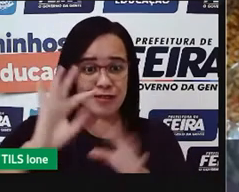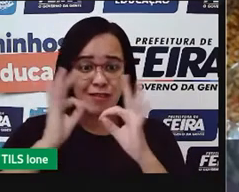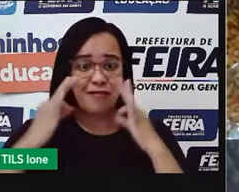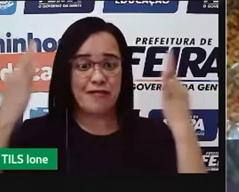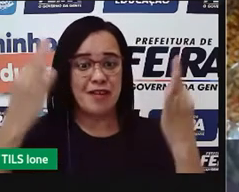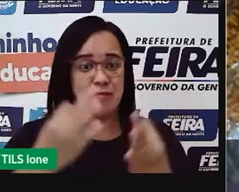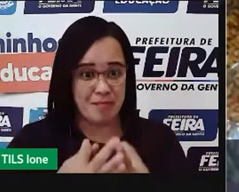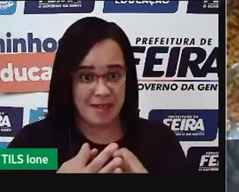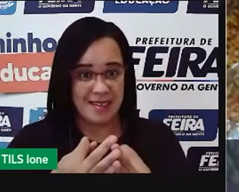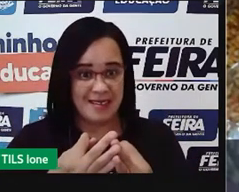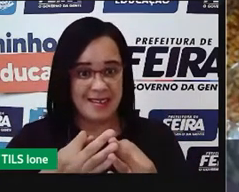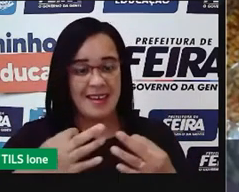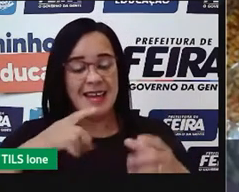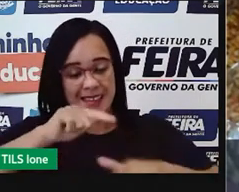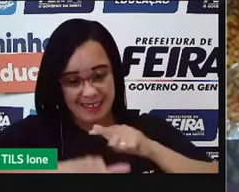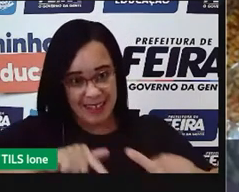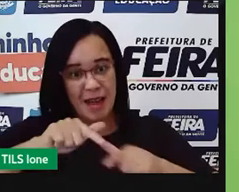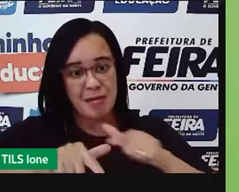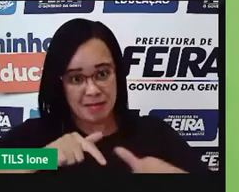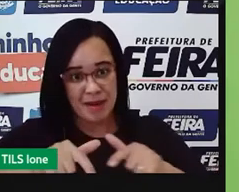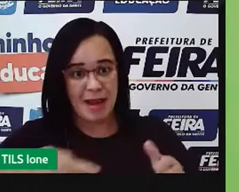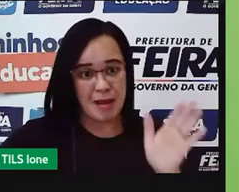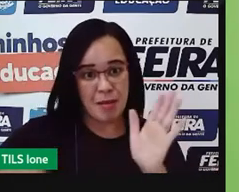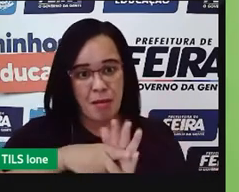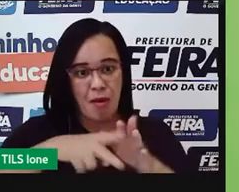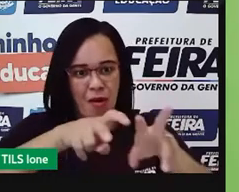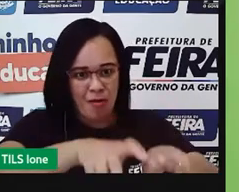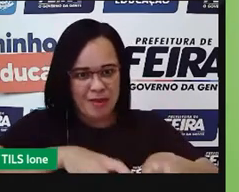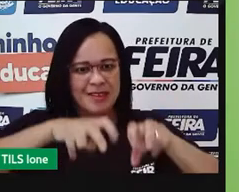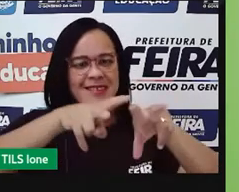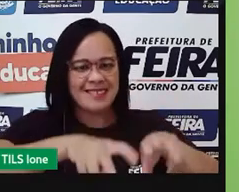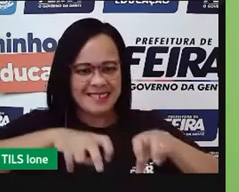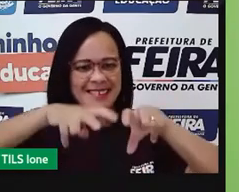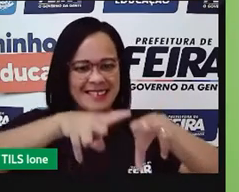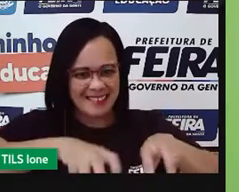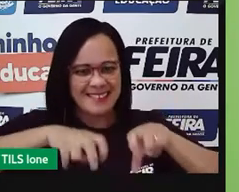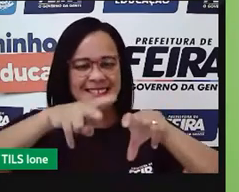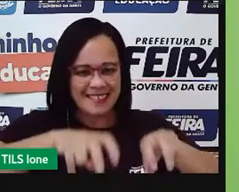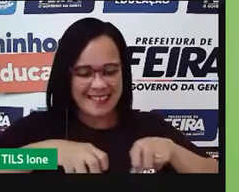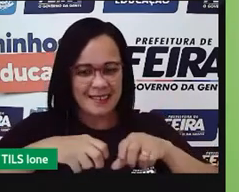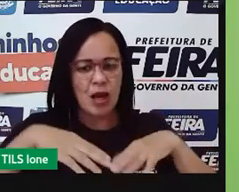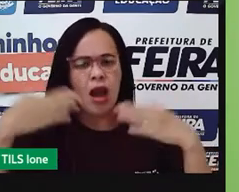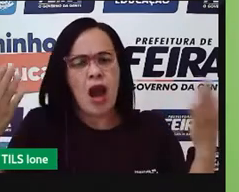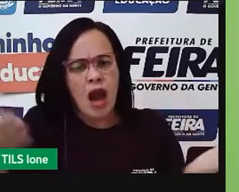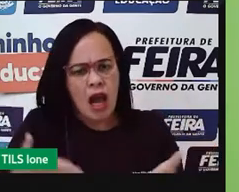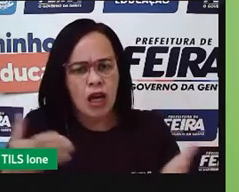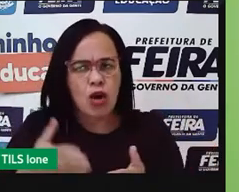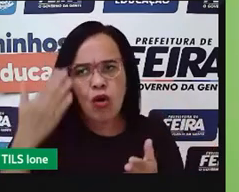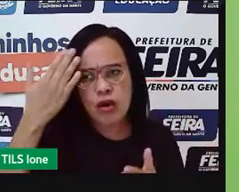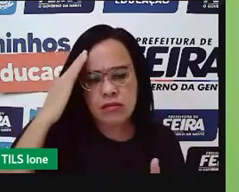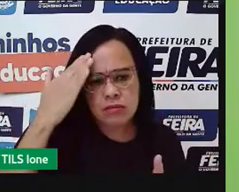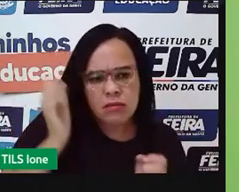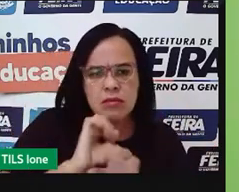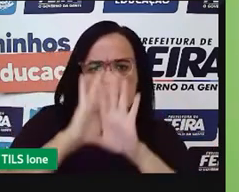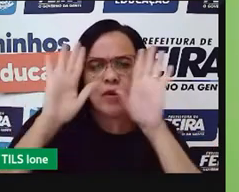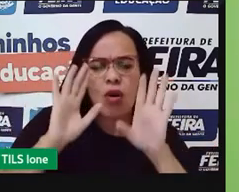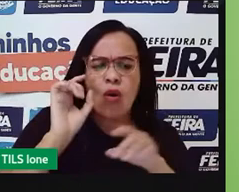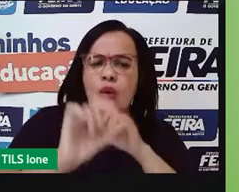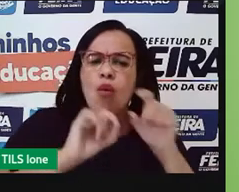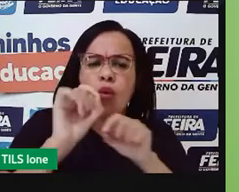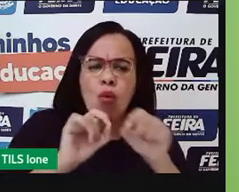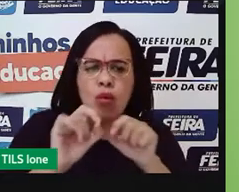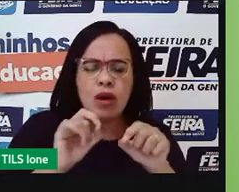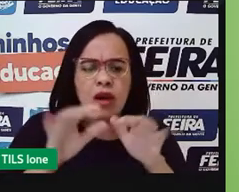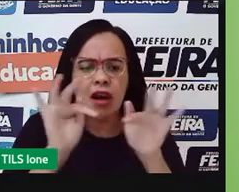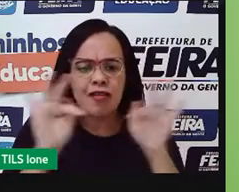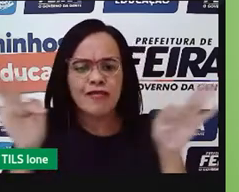maioria, né, das nossas propriedades. Aí, vamos lá. Bora entender isso, essas duas falas, né, a primeira da tirinha, e essa frase aí que a